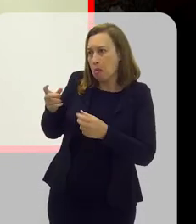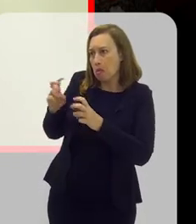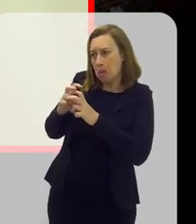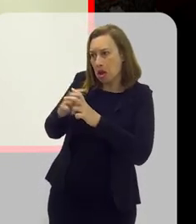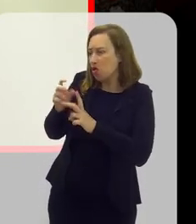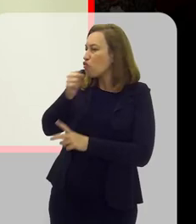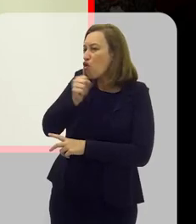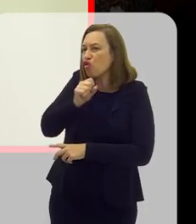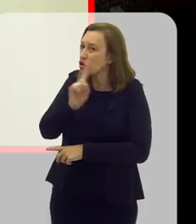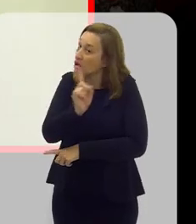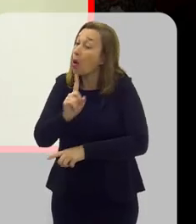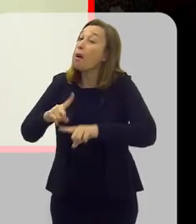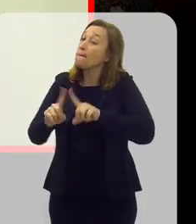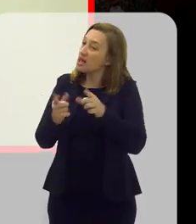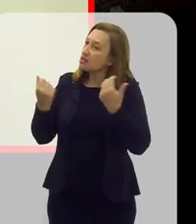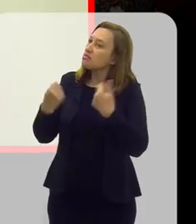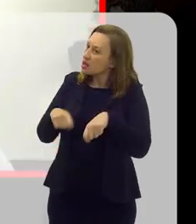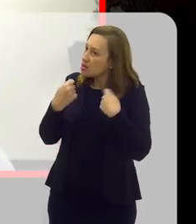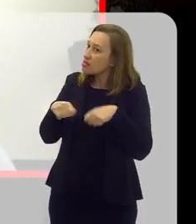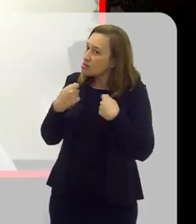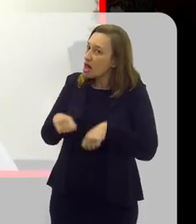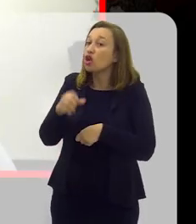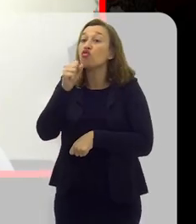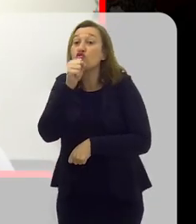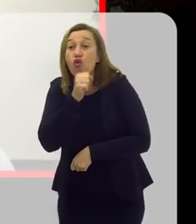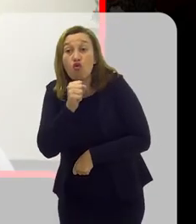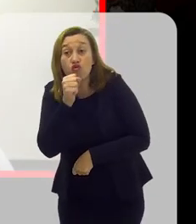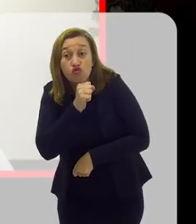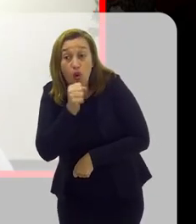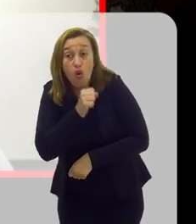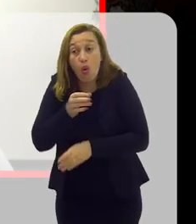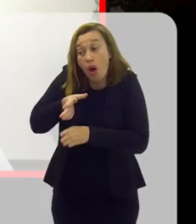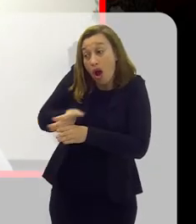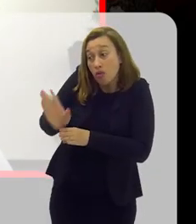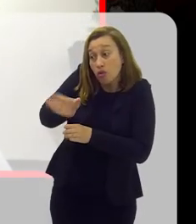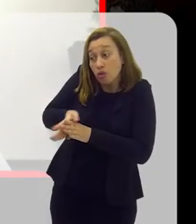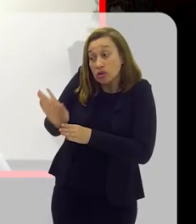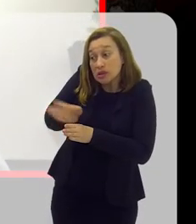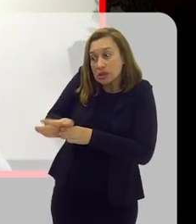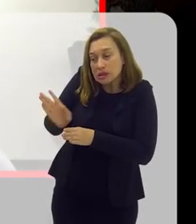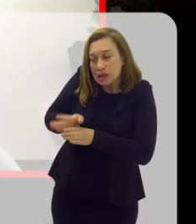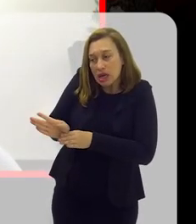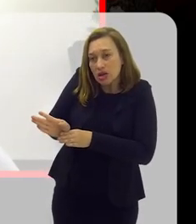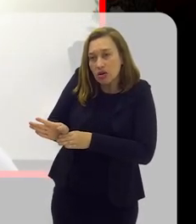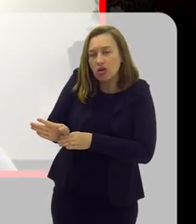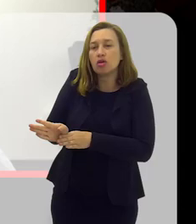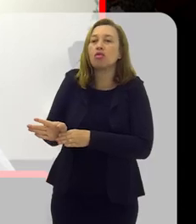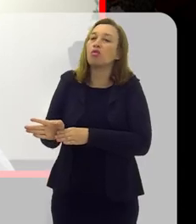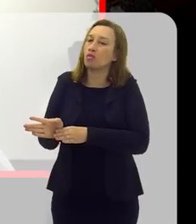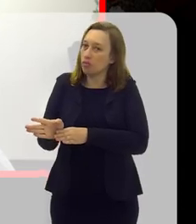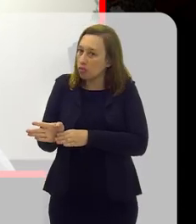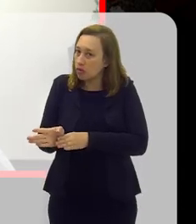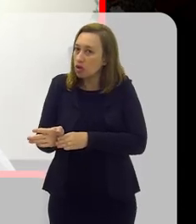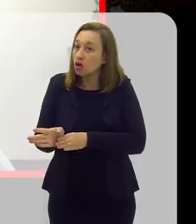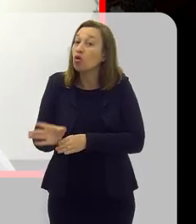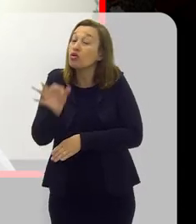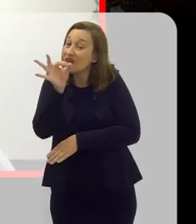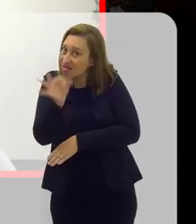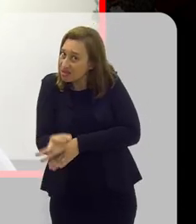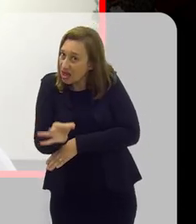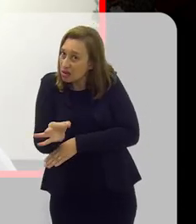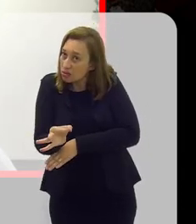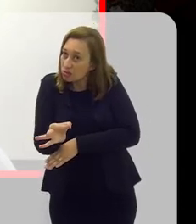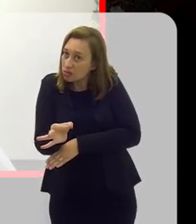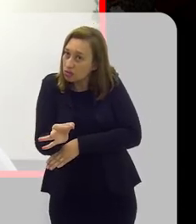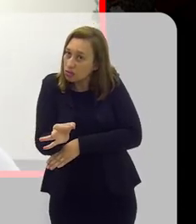brigando com vocês, não, mas é necessário que os avós auxiliem no que se refere ao que é